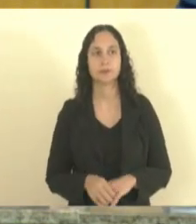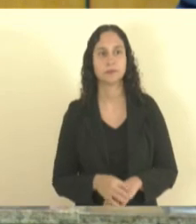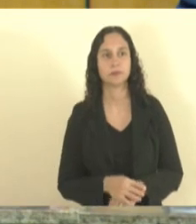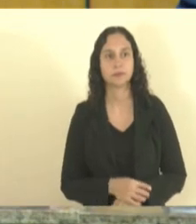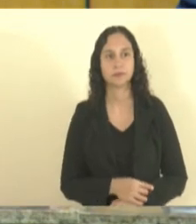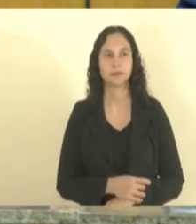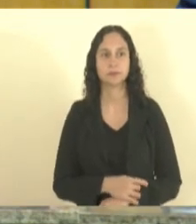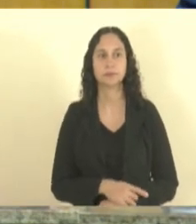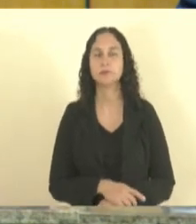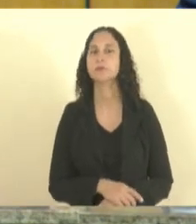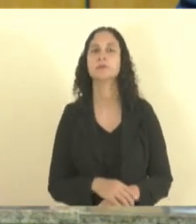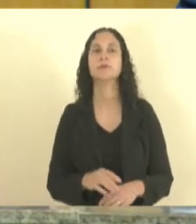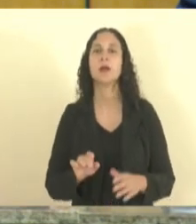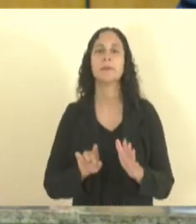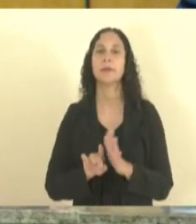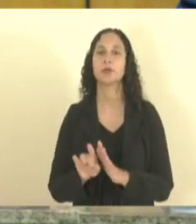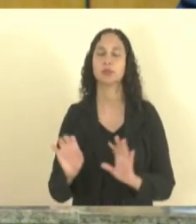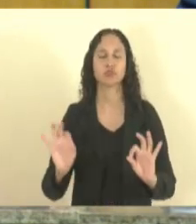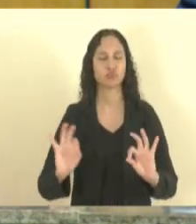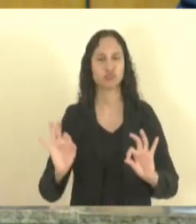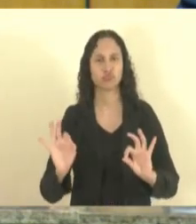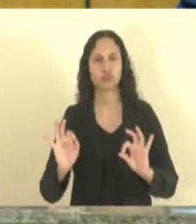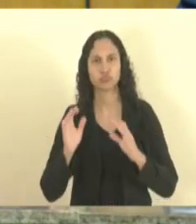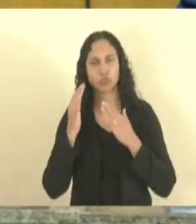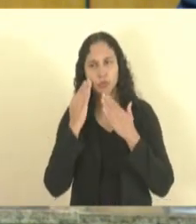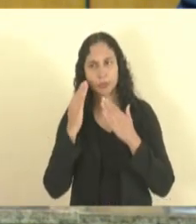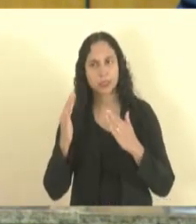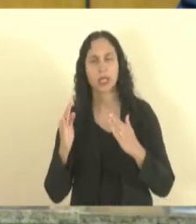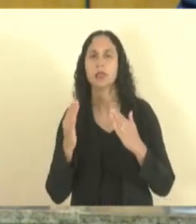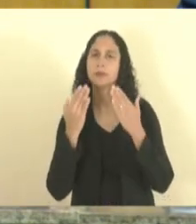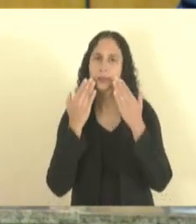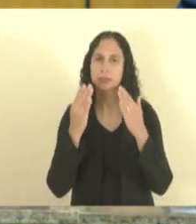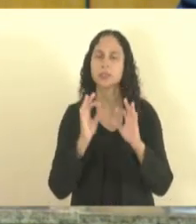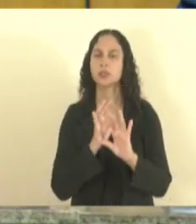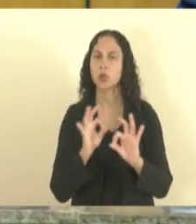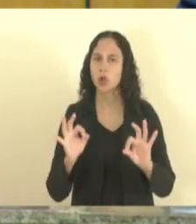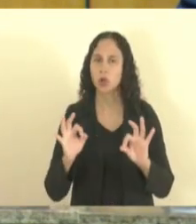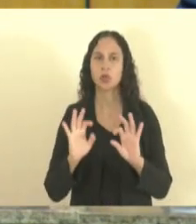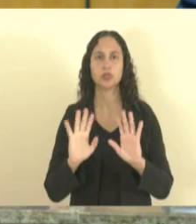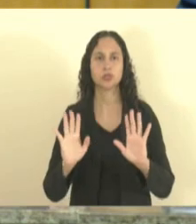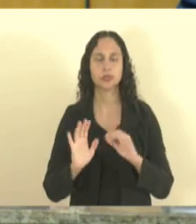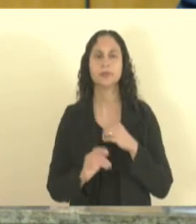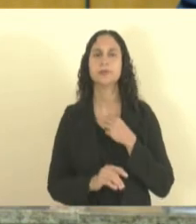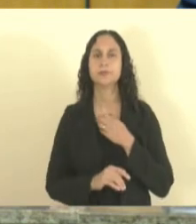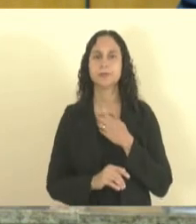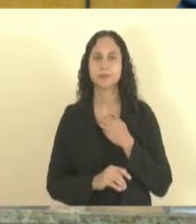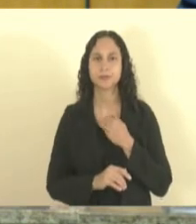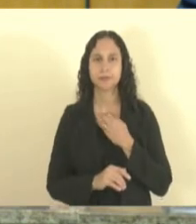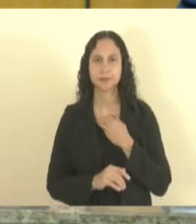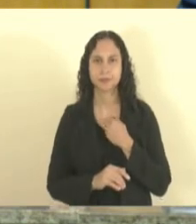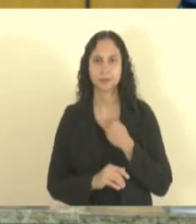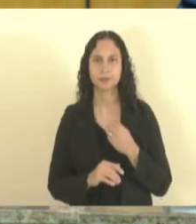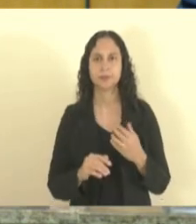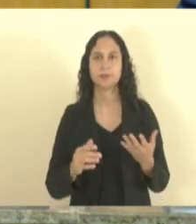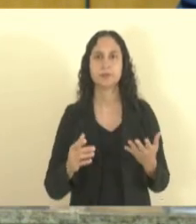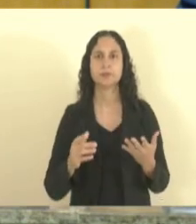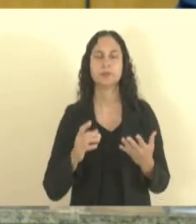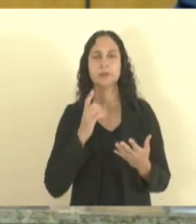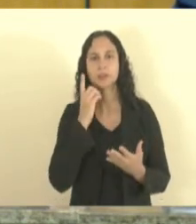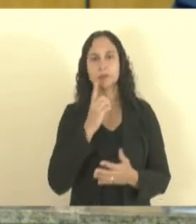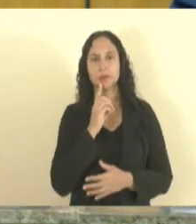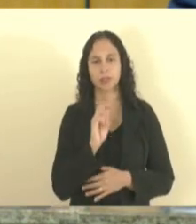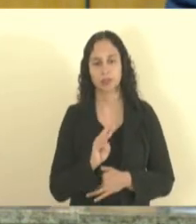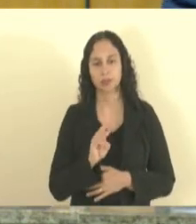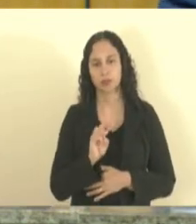então presidente obrigado obrigado satisfeito com a apresentação obrigado deputado Alexandre Chambinho deputado Wellington Calegari com a palavra